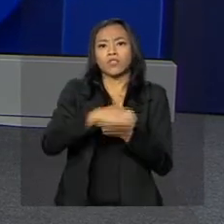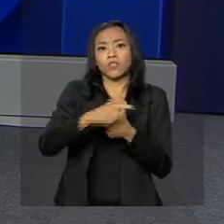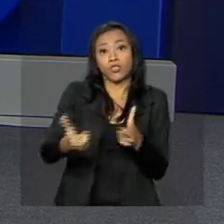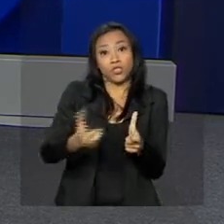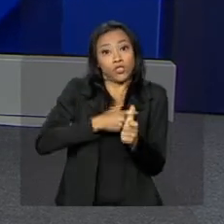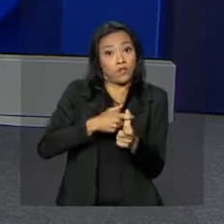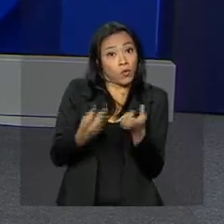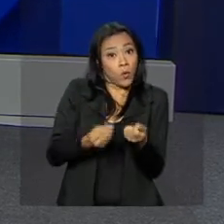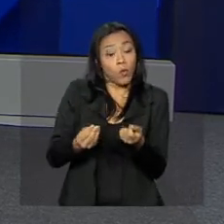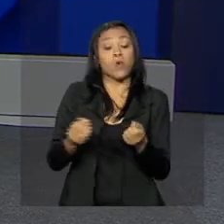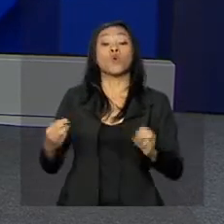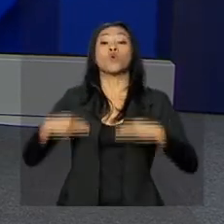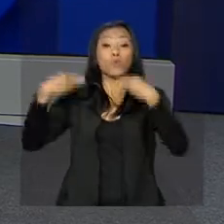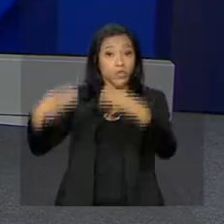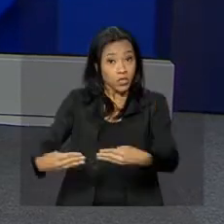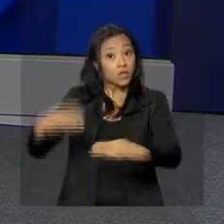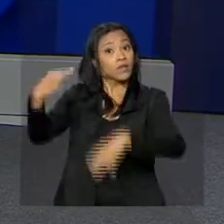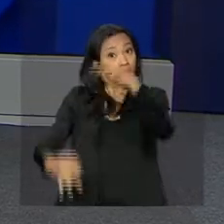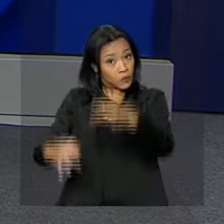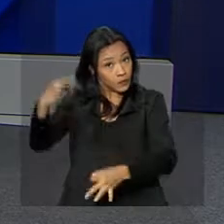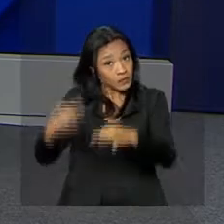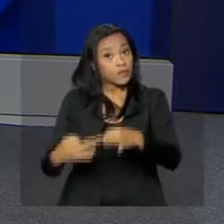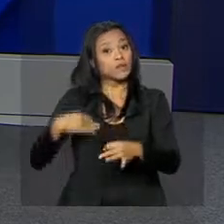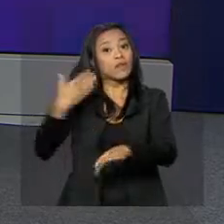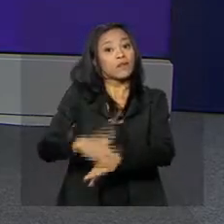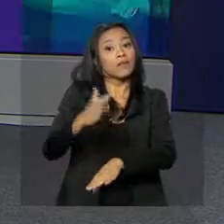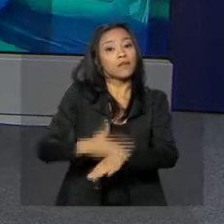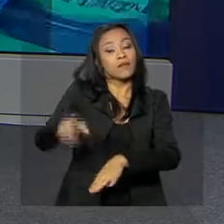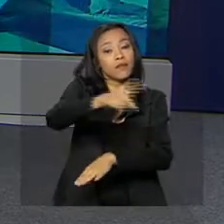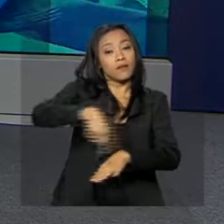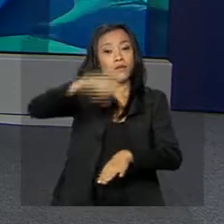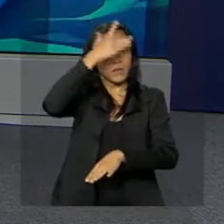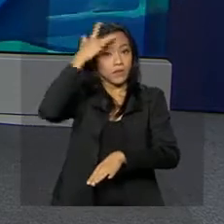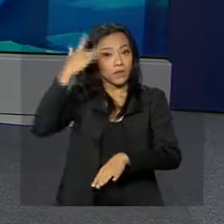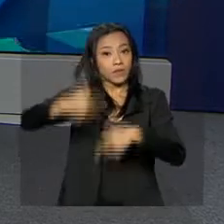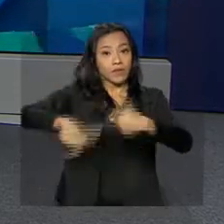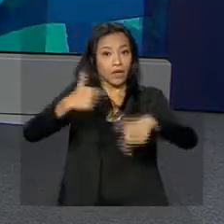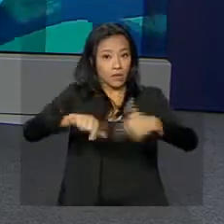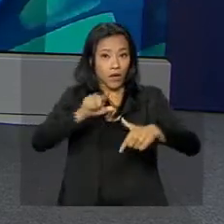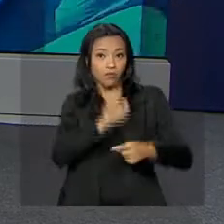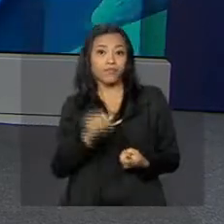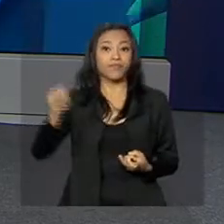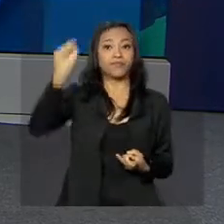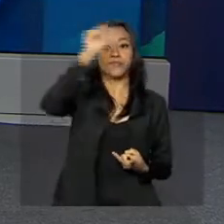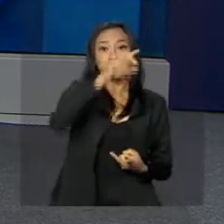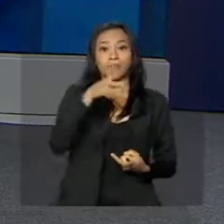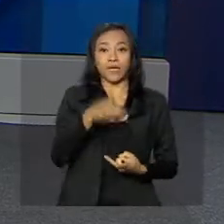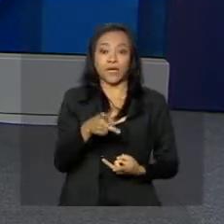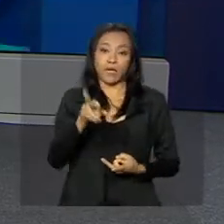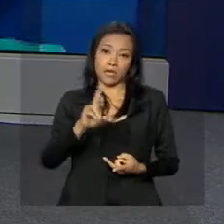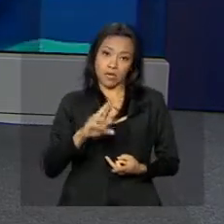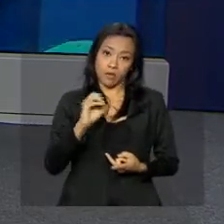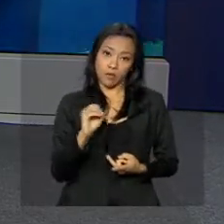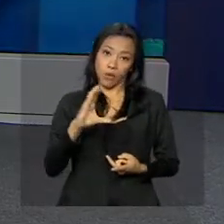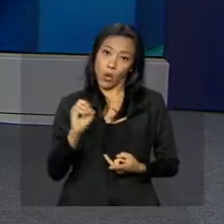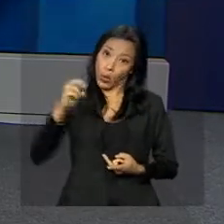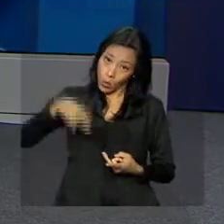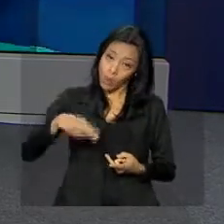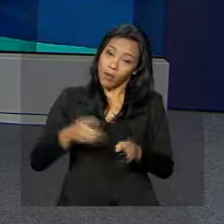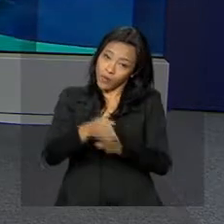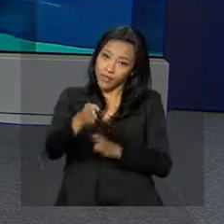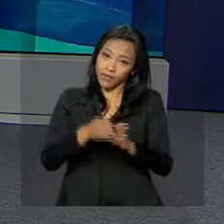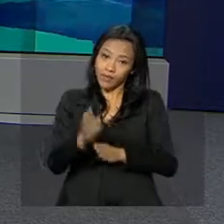Ministério da Justiça está capacitando gestores que trabalham em órgãos de defesa do consumidor. A repórter Luciana Colares